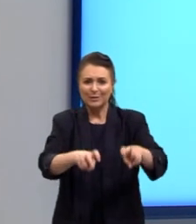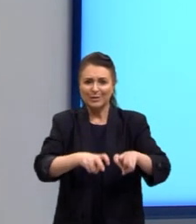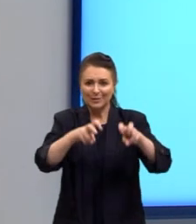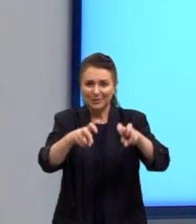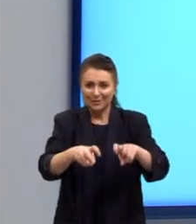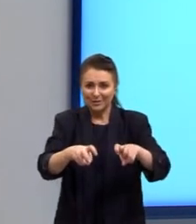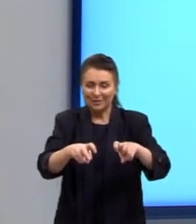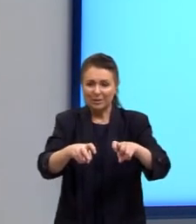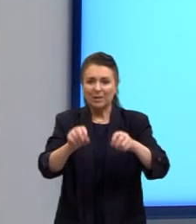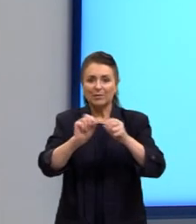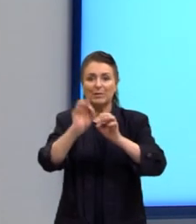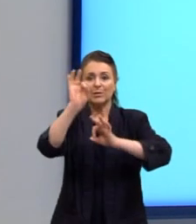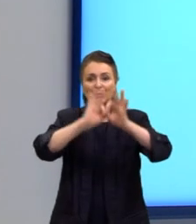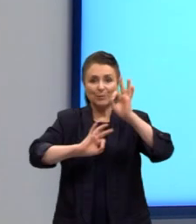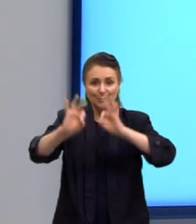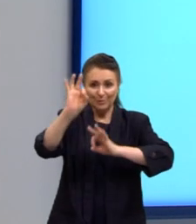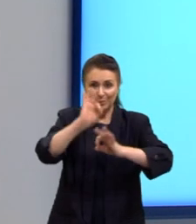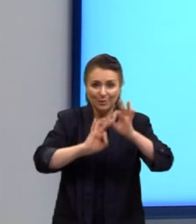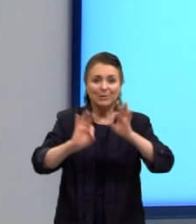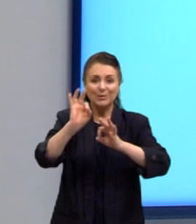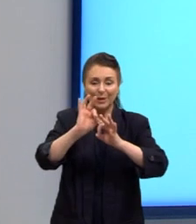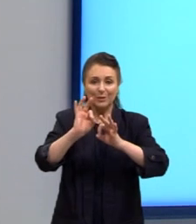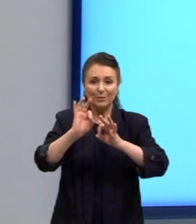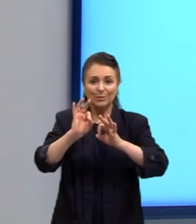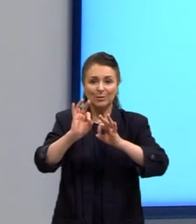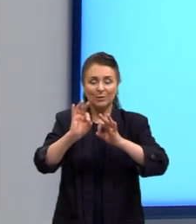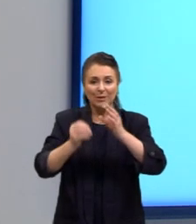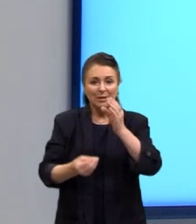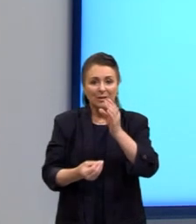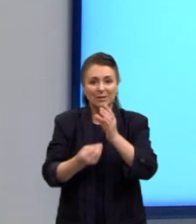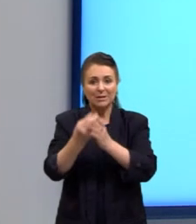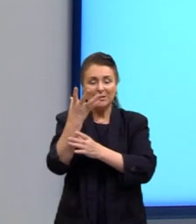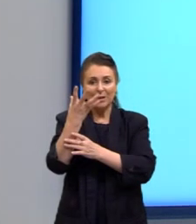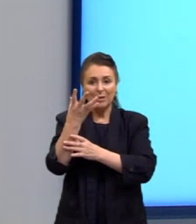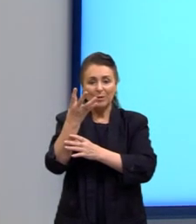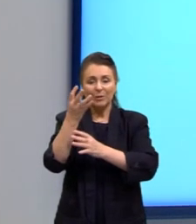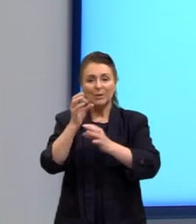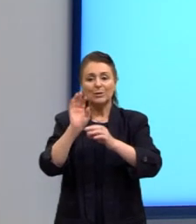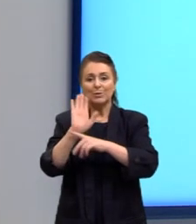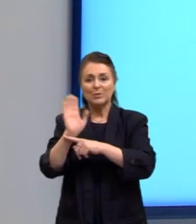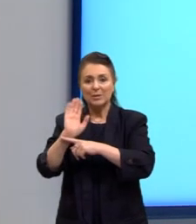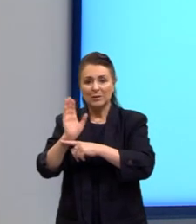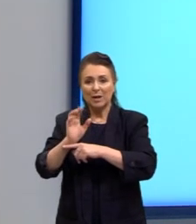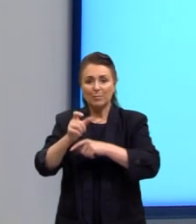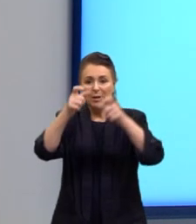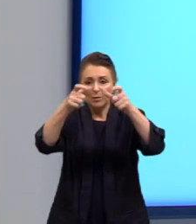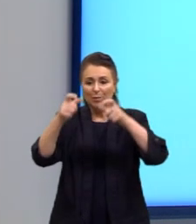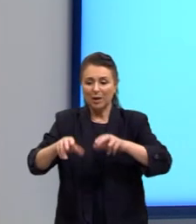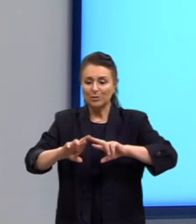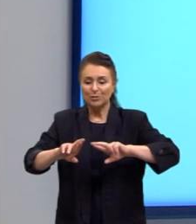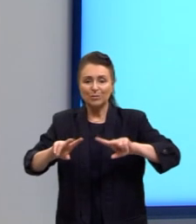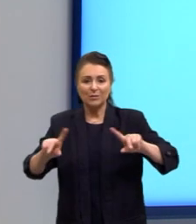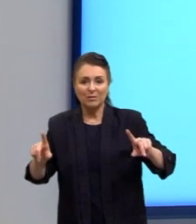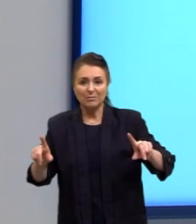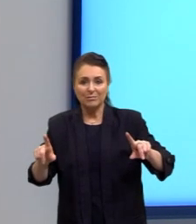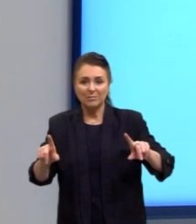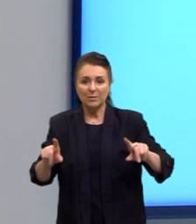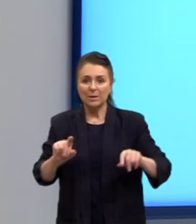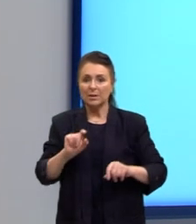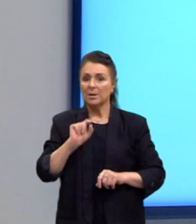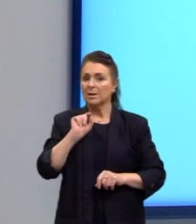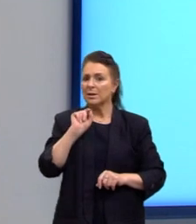instalação cinematográfica ao ar livre nas regiões periféricas. E o que vai apresentar esse projeto?